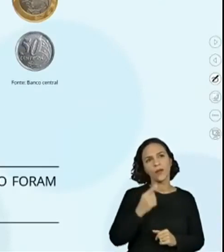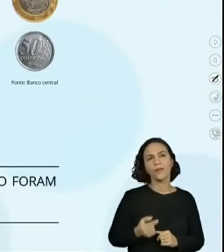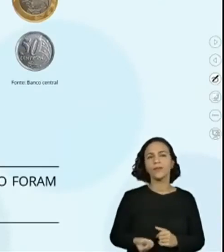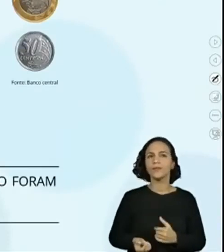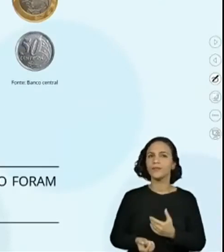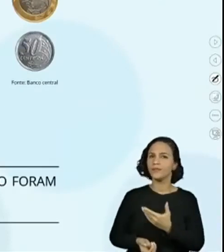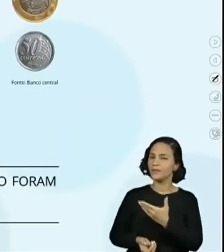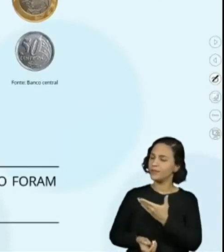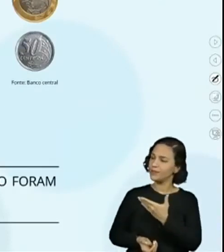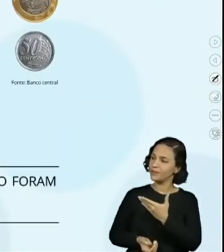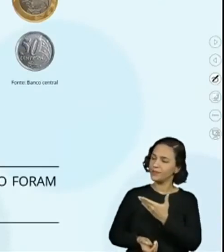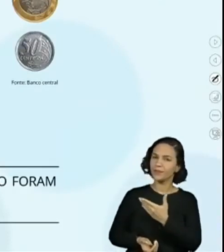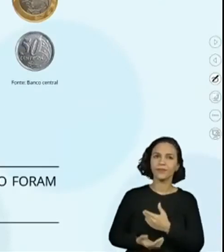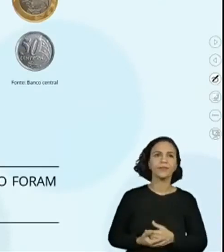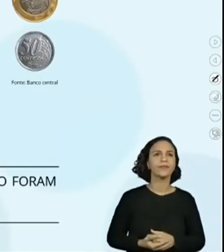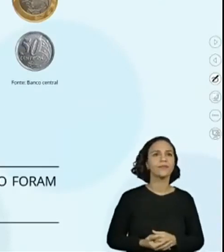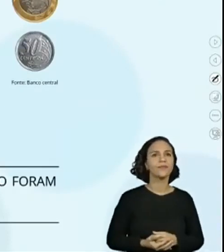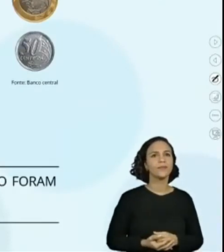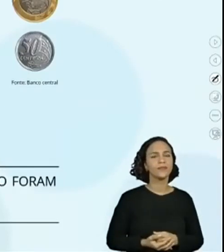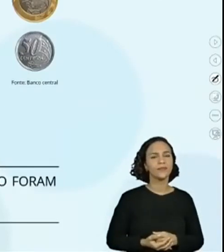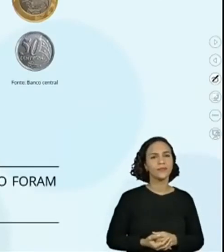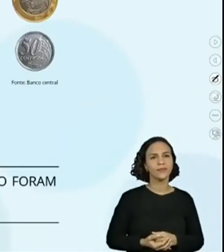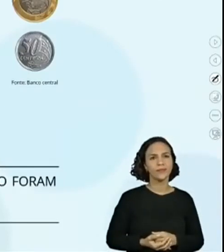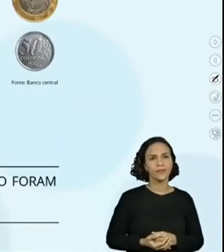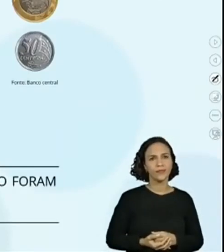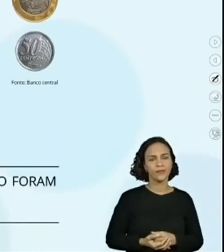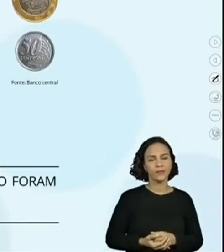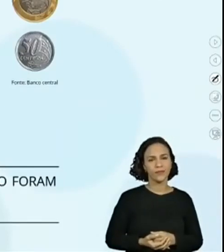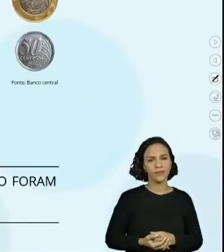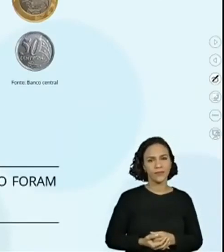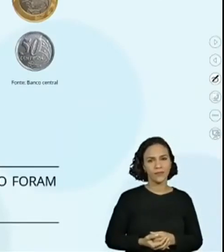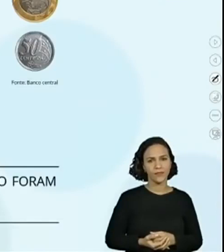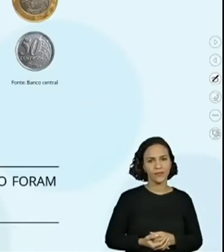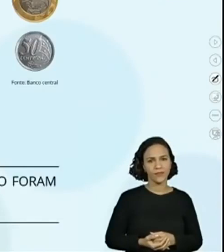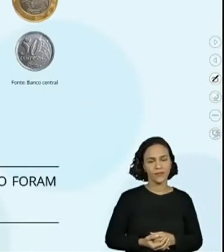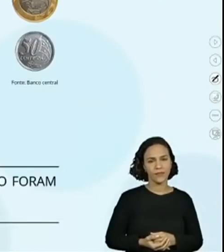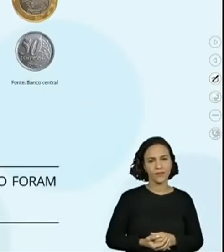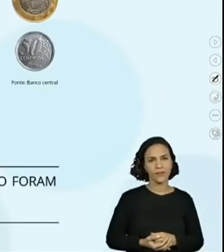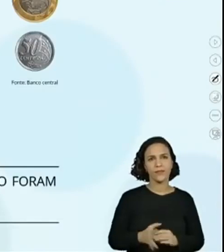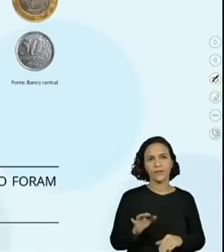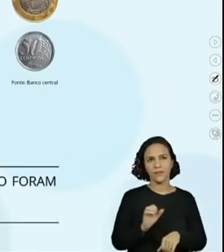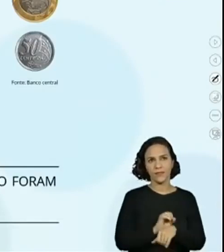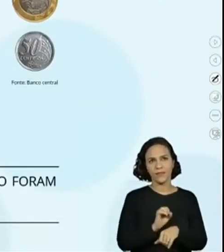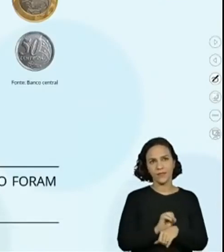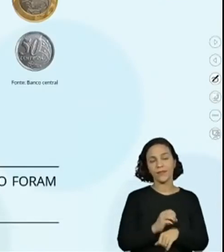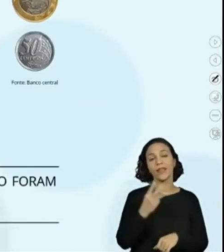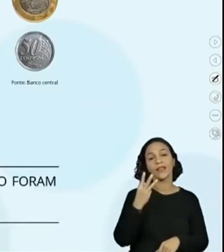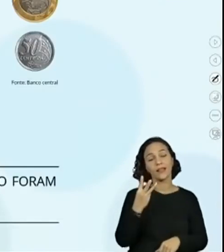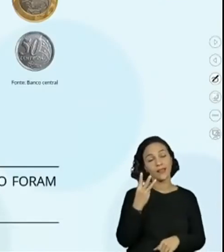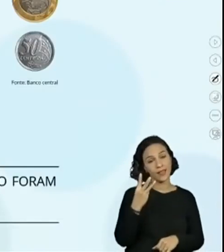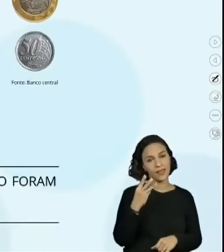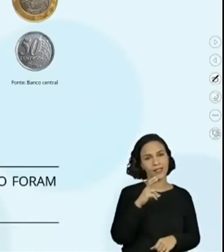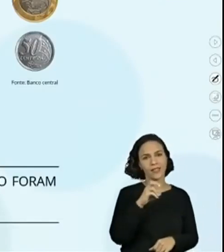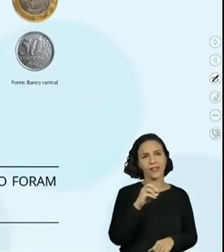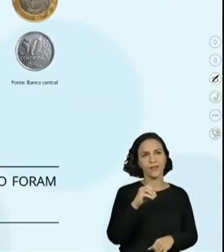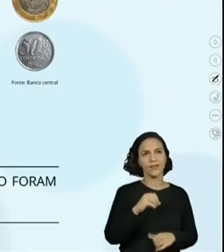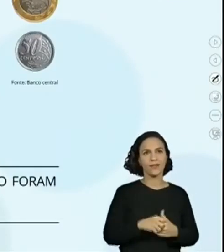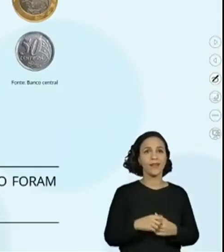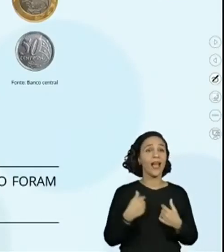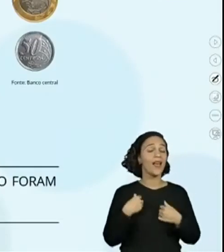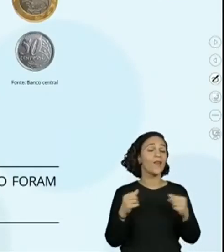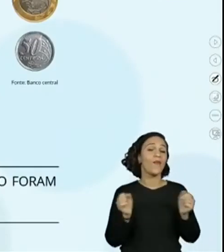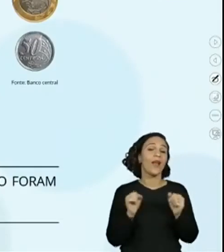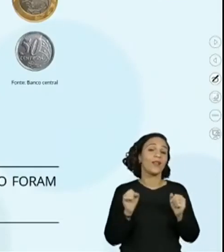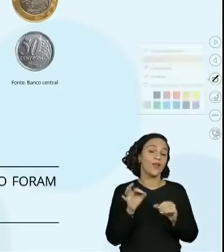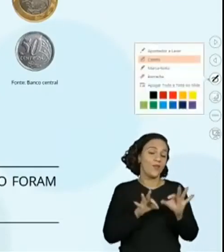dois reais aqui. Isso. Duas de 50 e duas de cinquenta, Prô. Opa, perdão. São três de 50. Ai, eu adoro moedas,